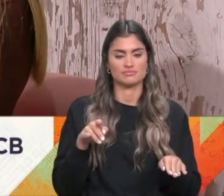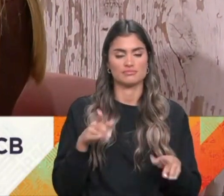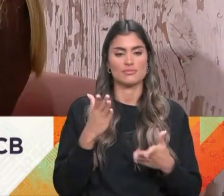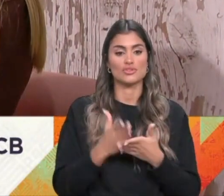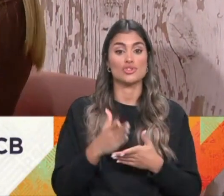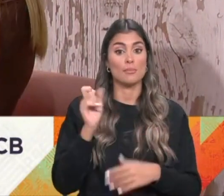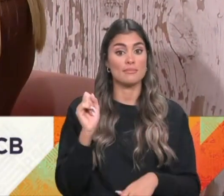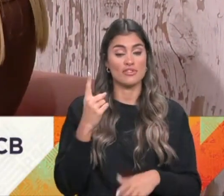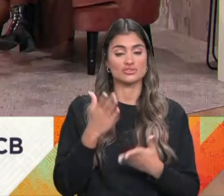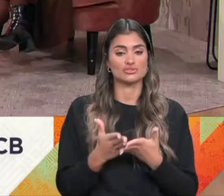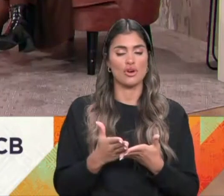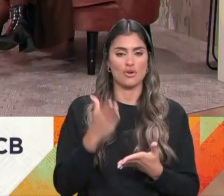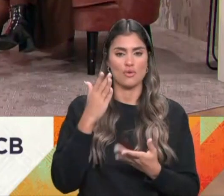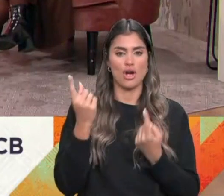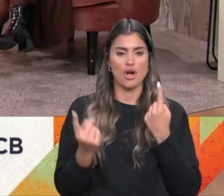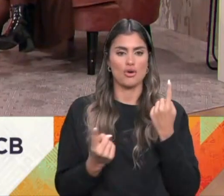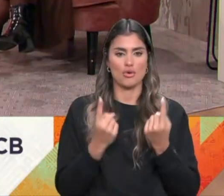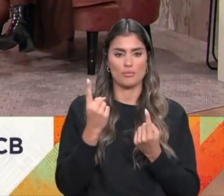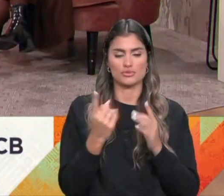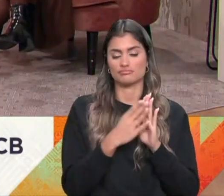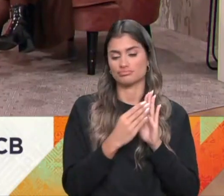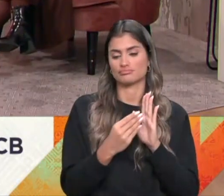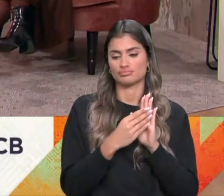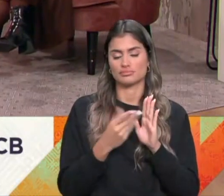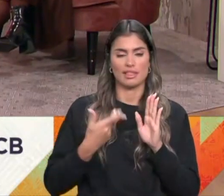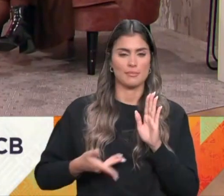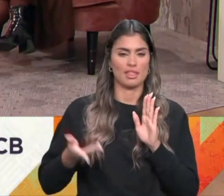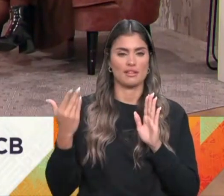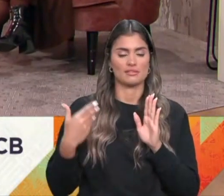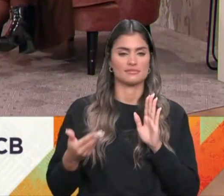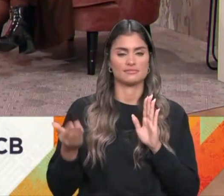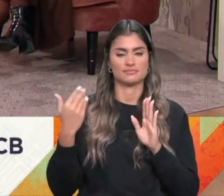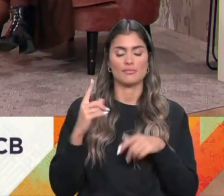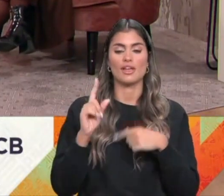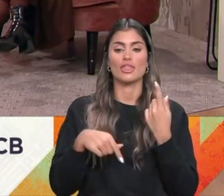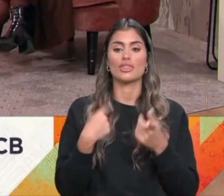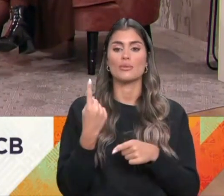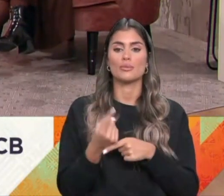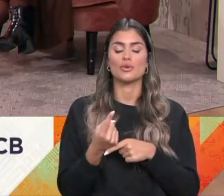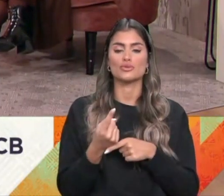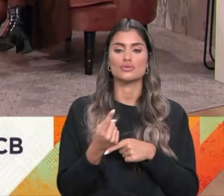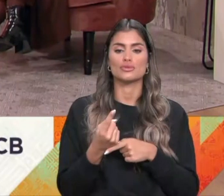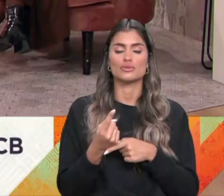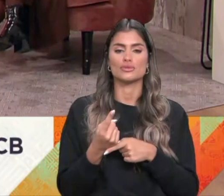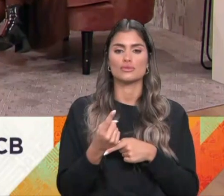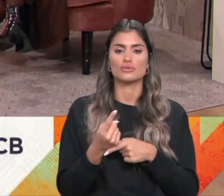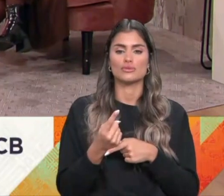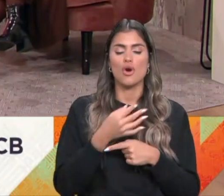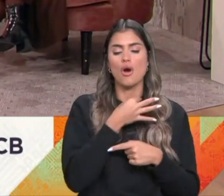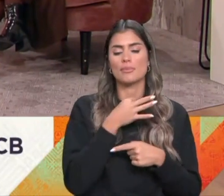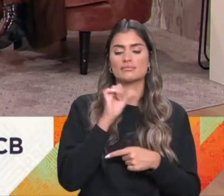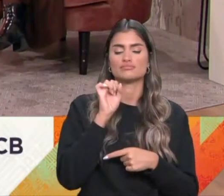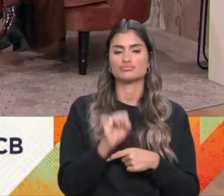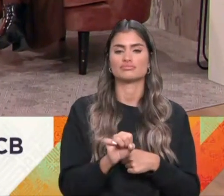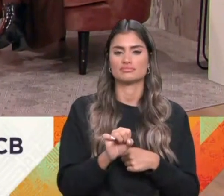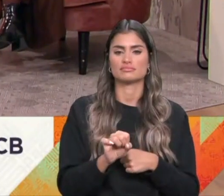estreia? Teve a estreia algumas récitas naquela época, e depois, portanto, é uma opereta típica da geração de